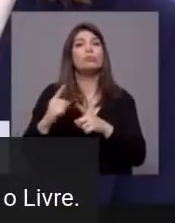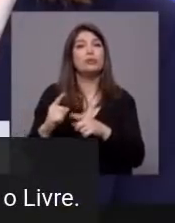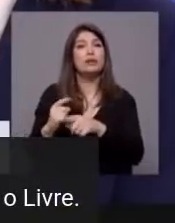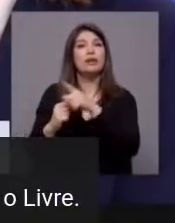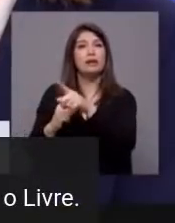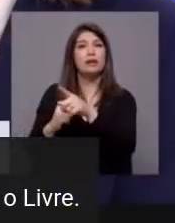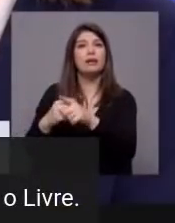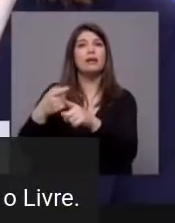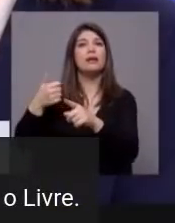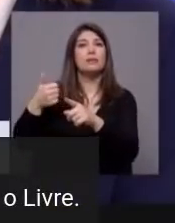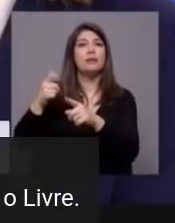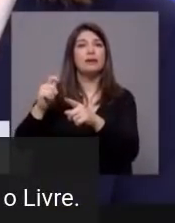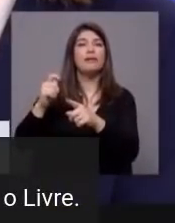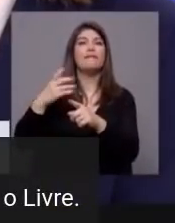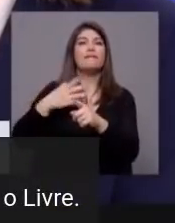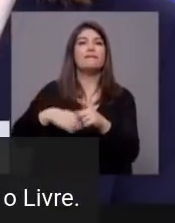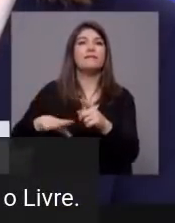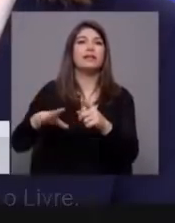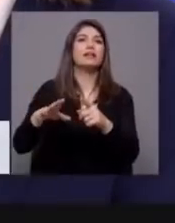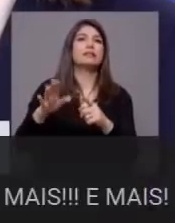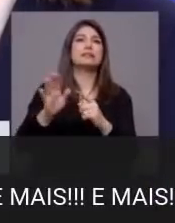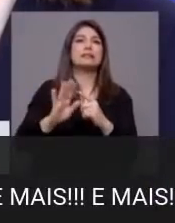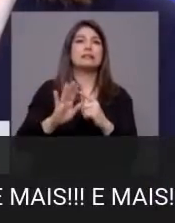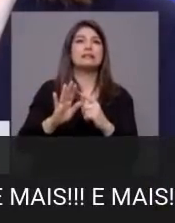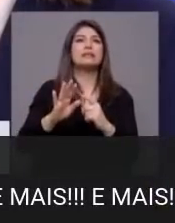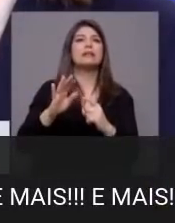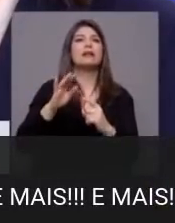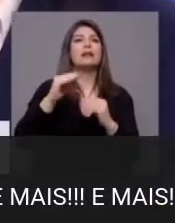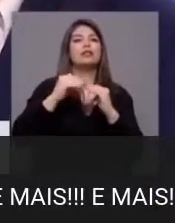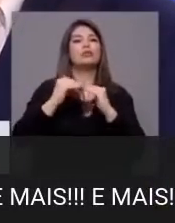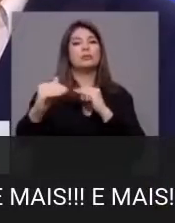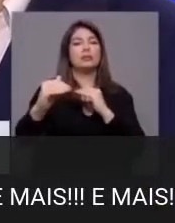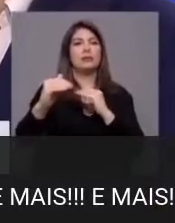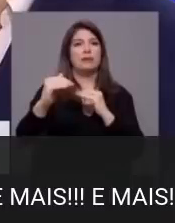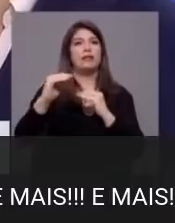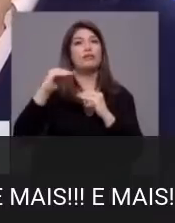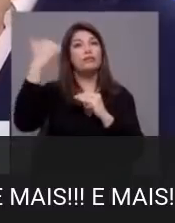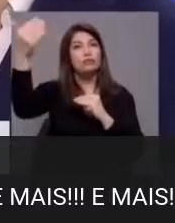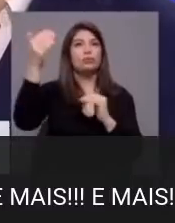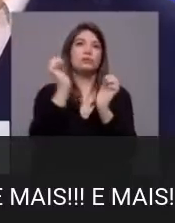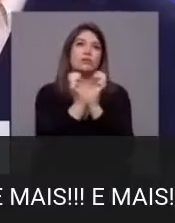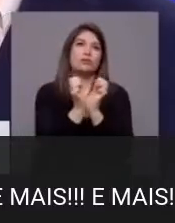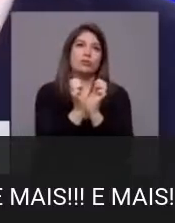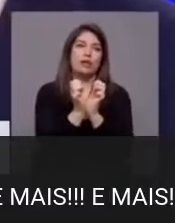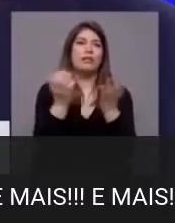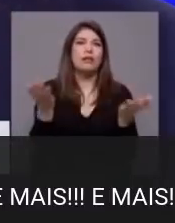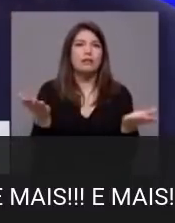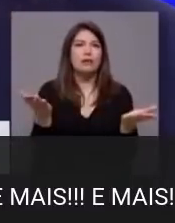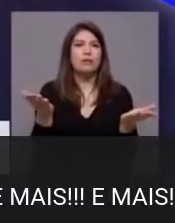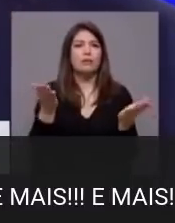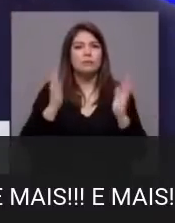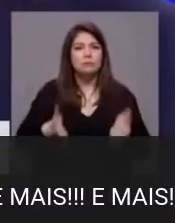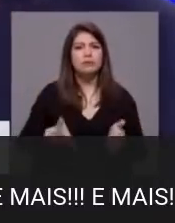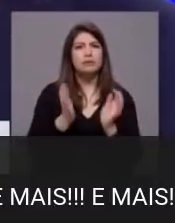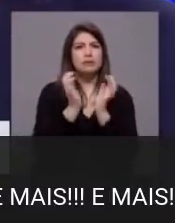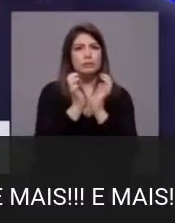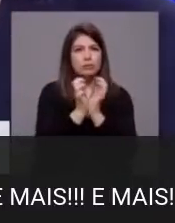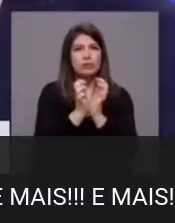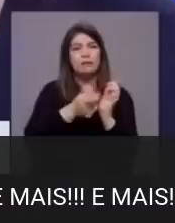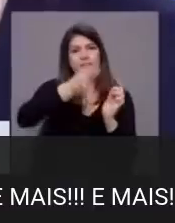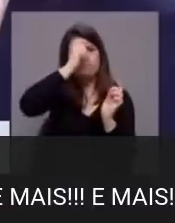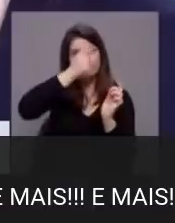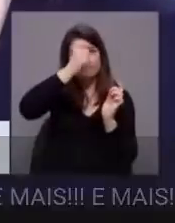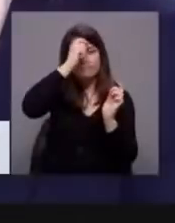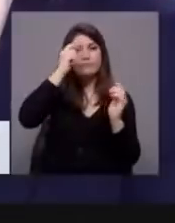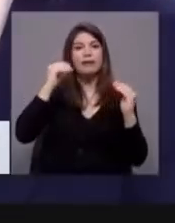de minar a sustentabilidade futura da segurança social. Ora, nós temos que ter uma segurança social que respeite o